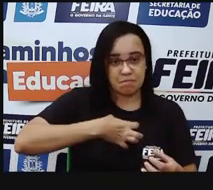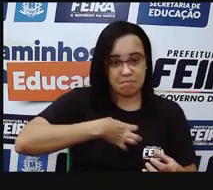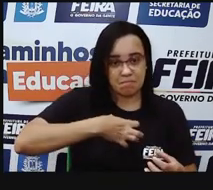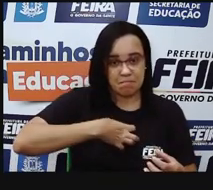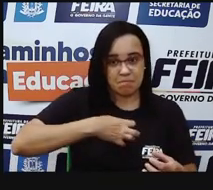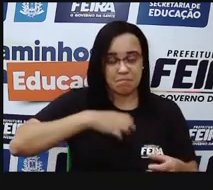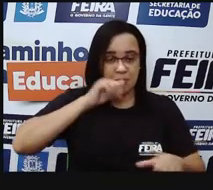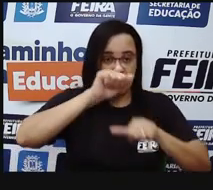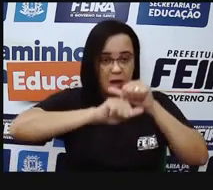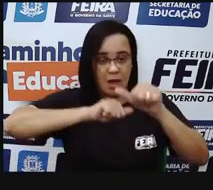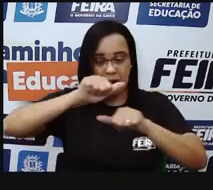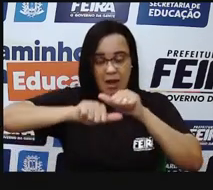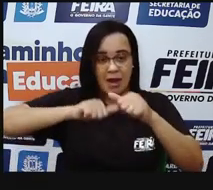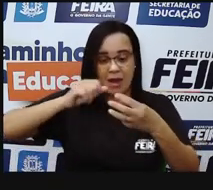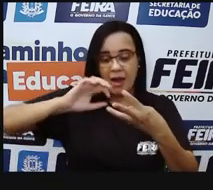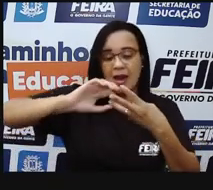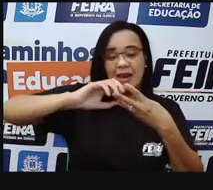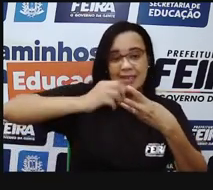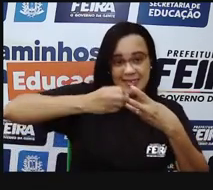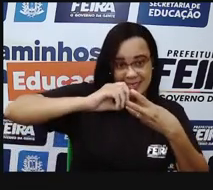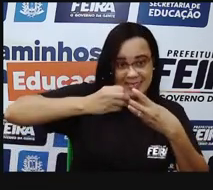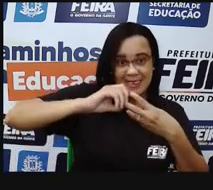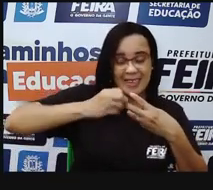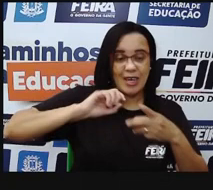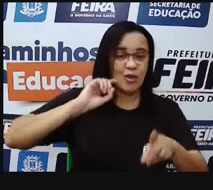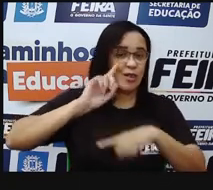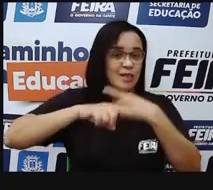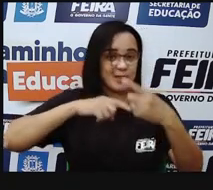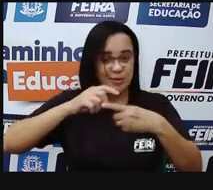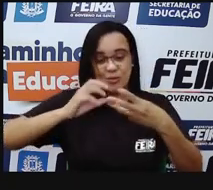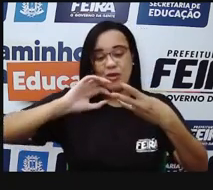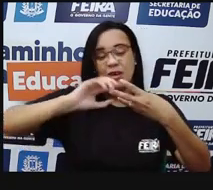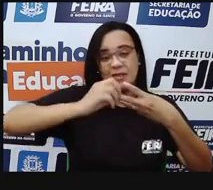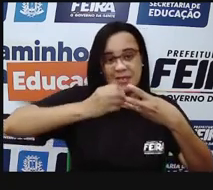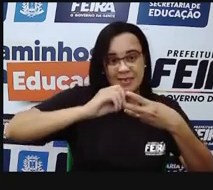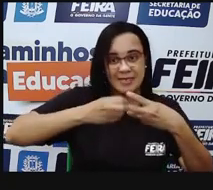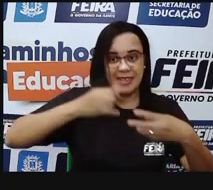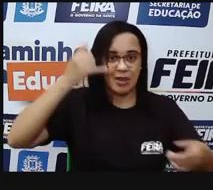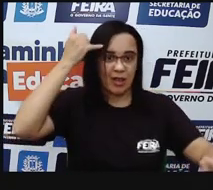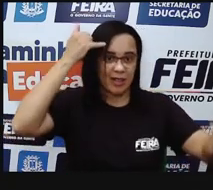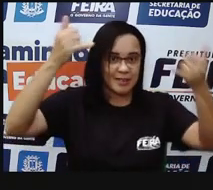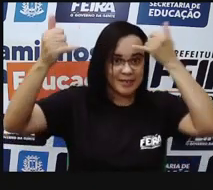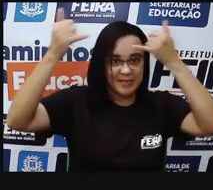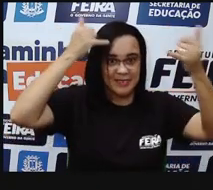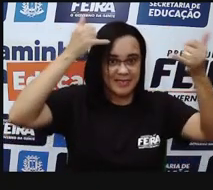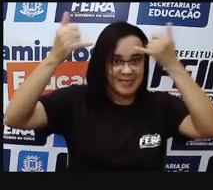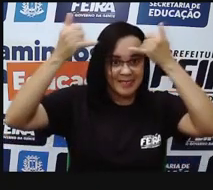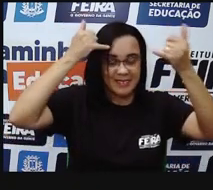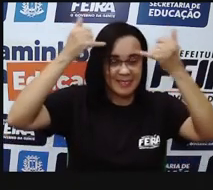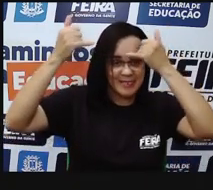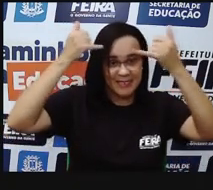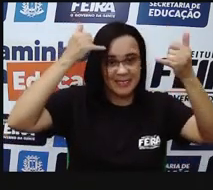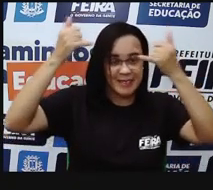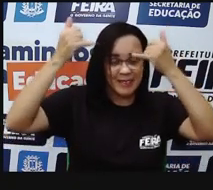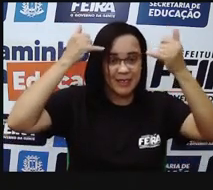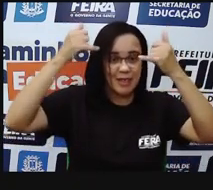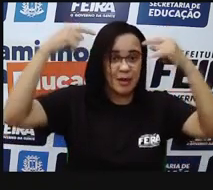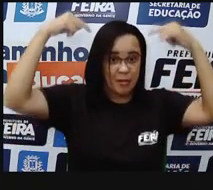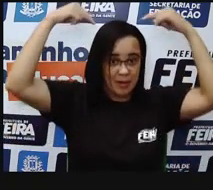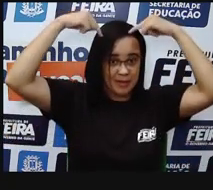receptoras, e essas células receptoras vão enviar essa informação